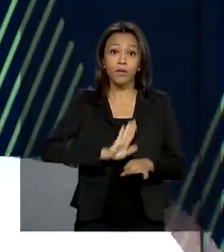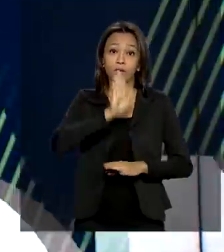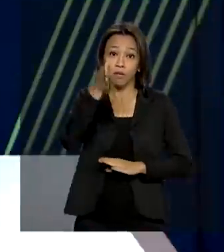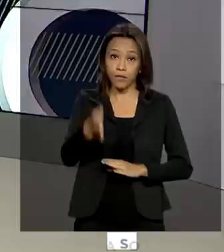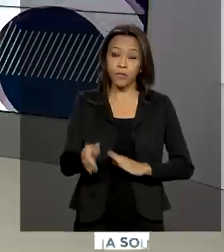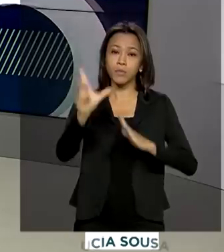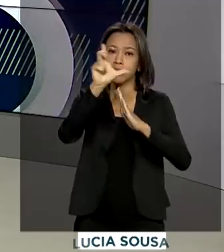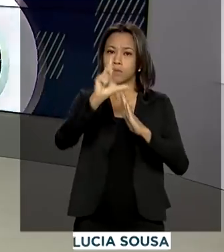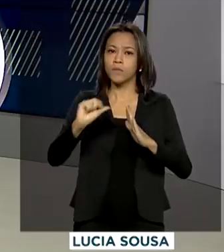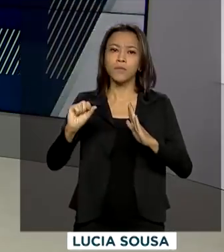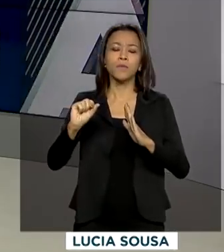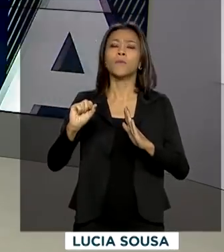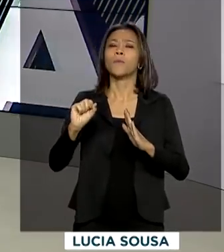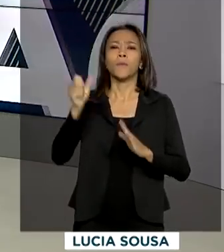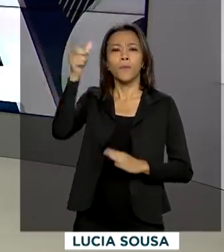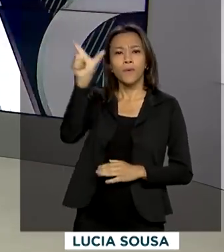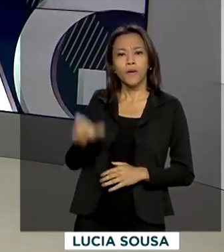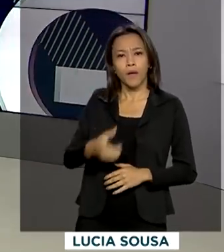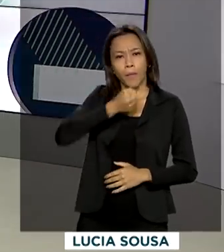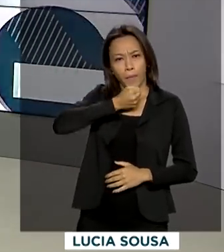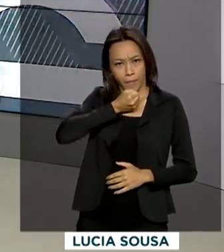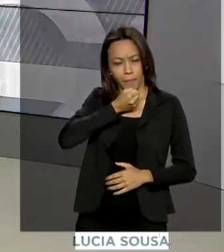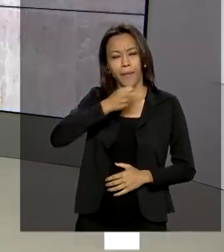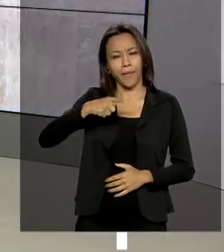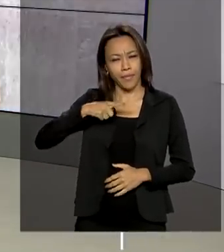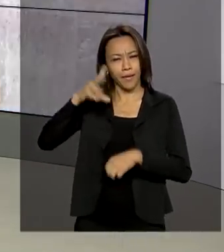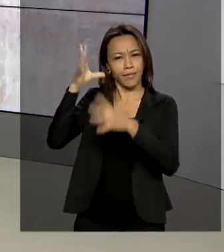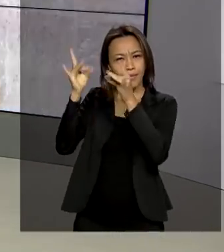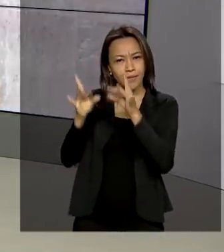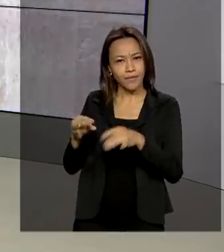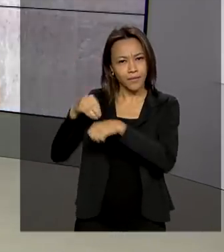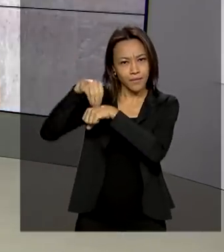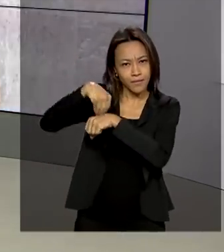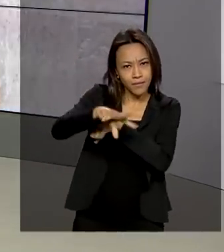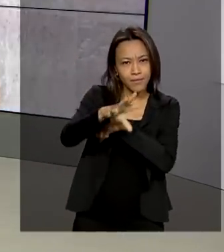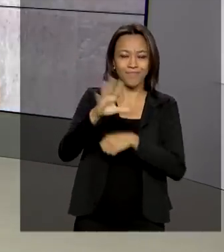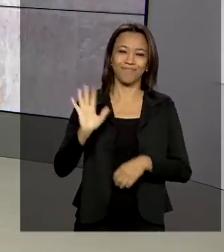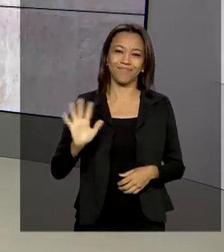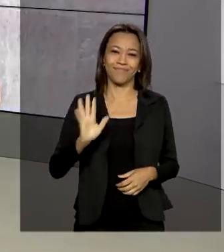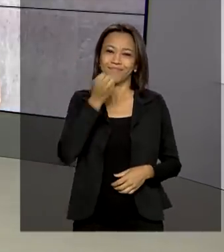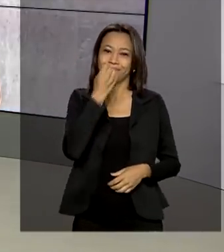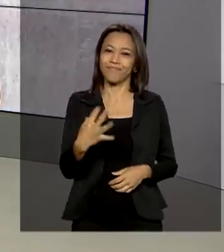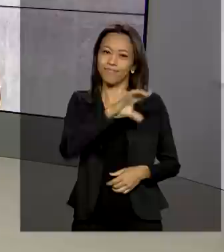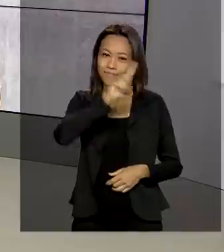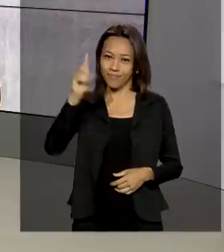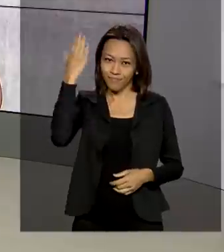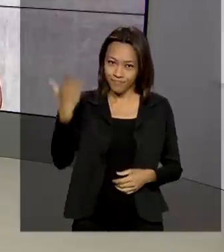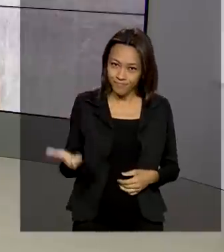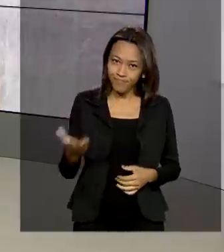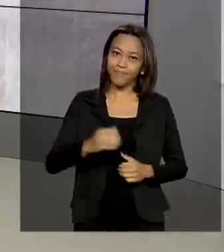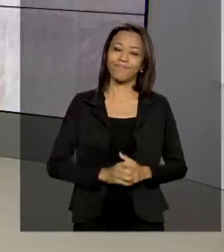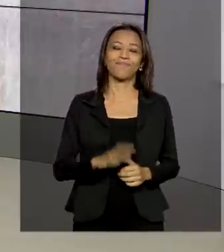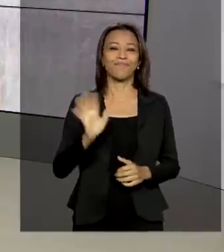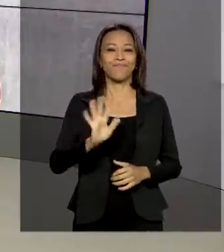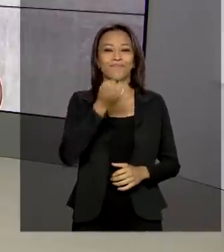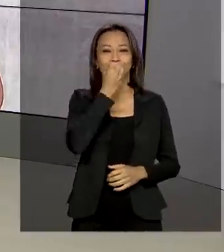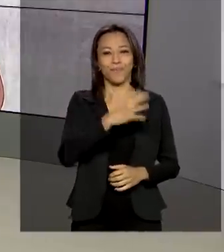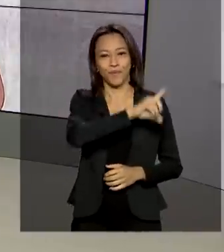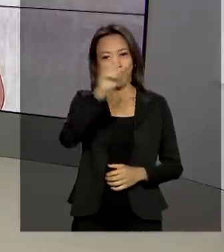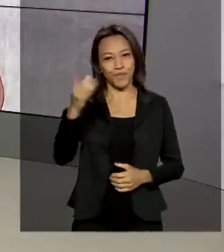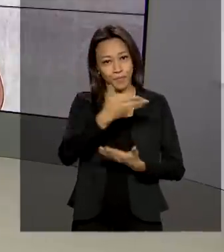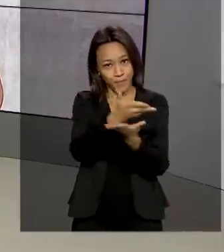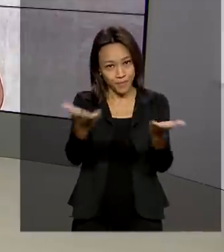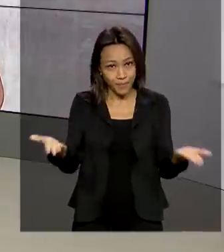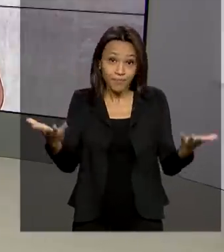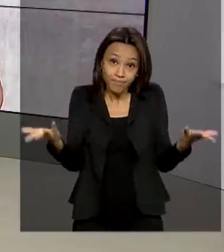Palácio do Planalto. A repórter Marcia Fernandes traz os detalhes para a gente. Oi, Marcia, bom dia para você. Oi, bom dia, Roberto. Bom dia